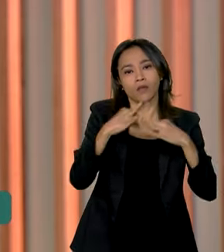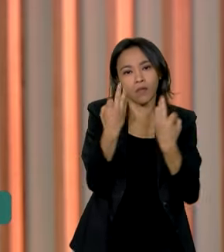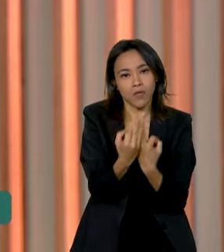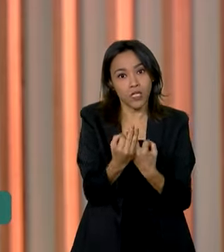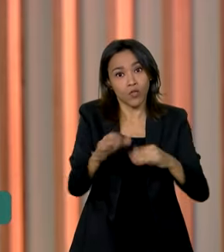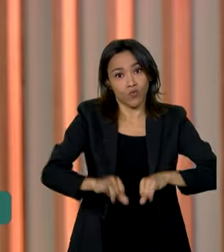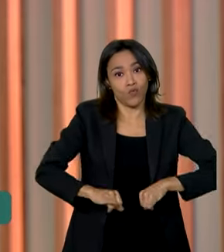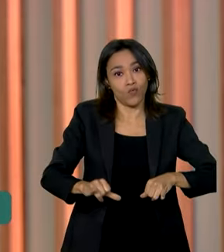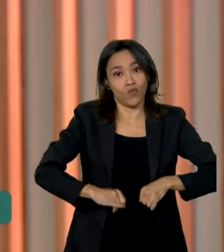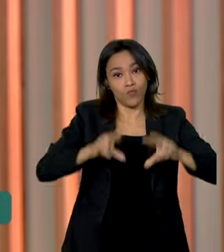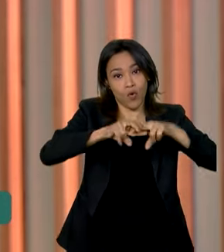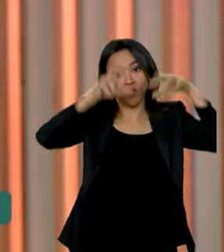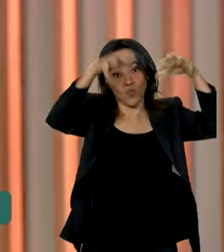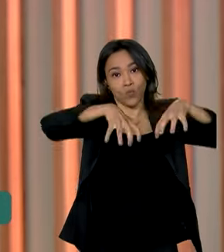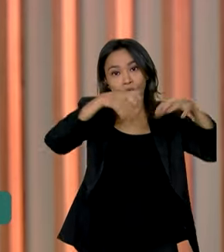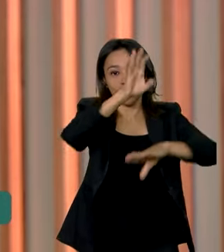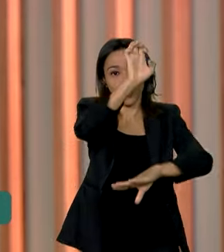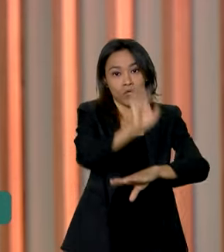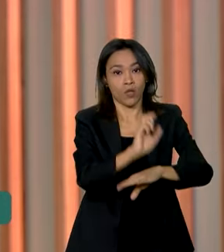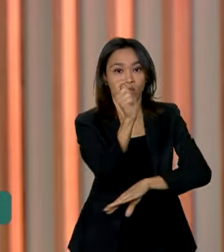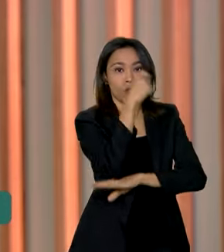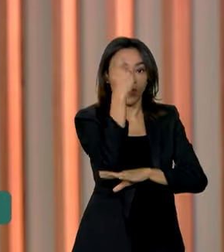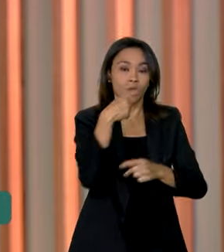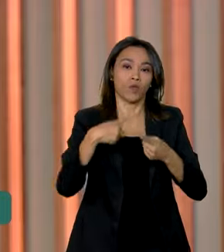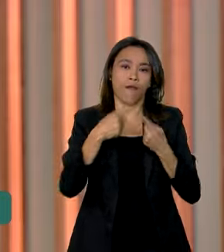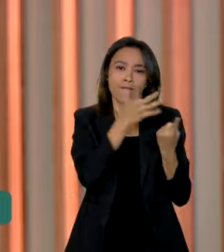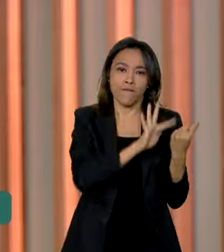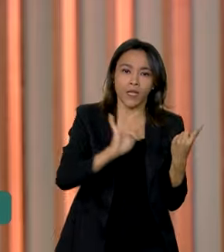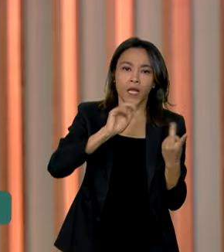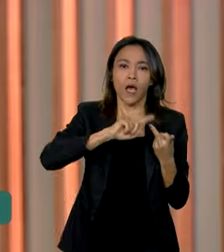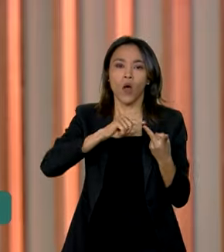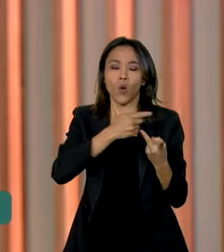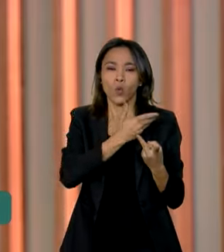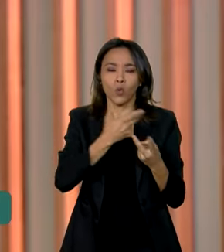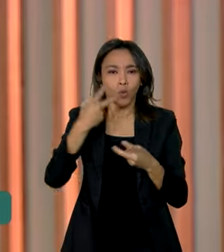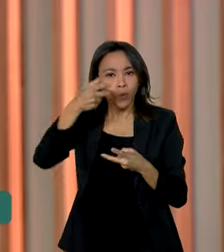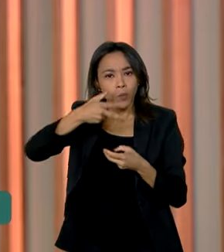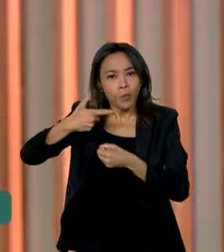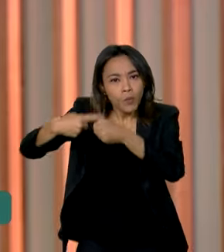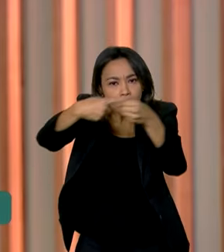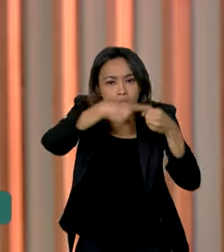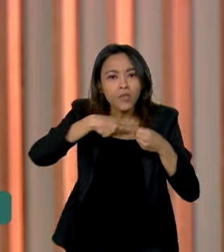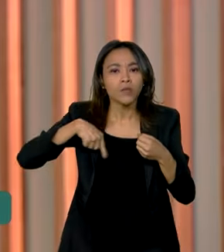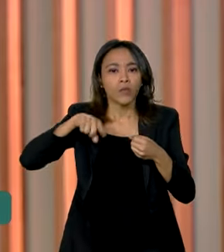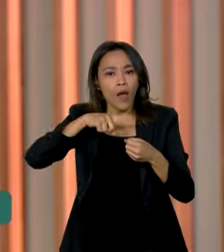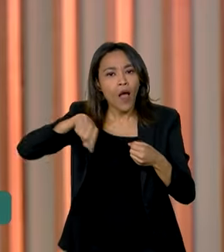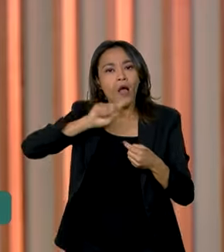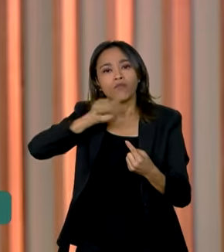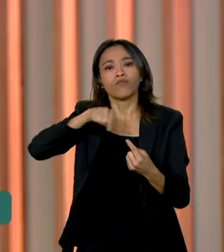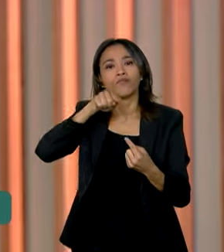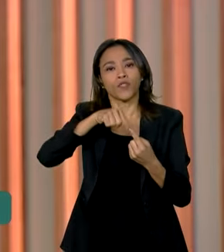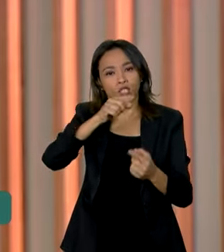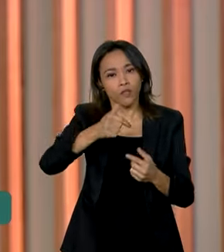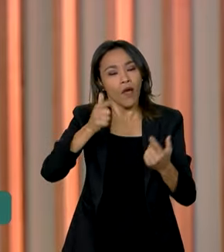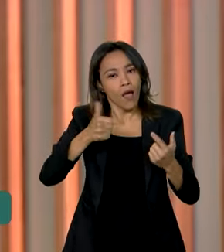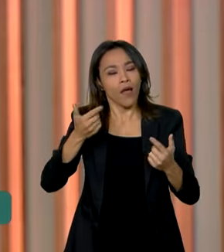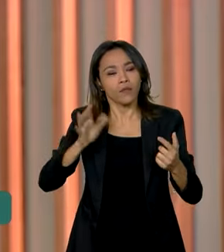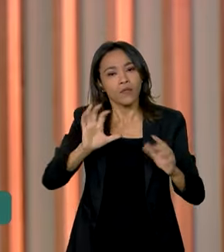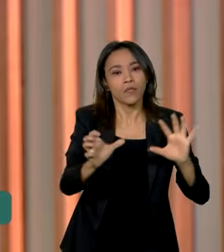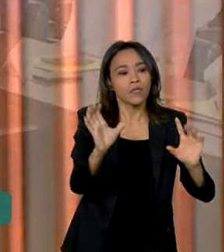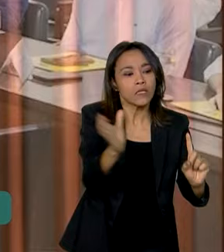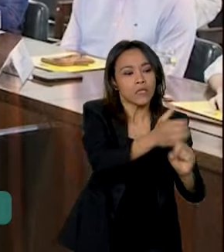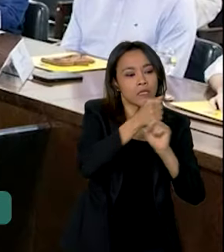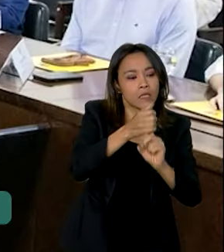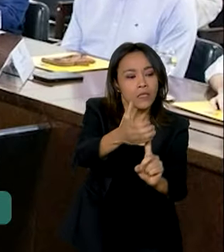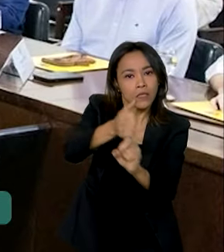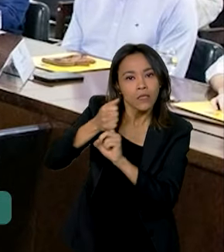Grande do Sul. As ações federais, estaduais e municipais têm como prioridade salvar vidas e resgatar pessoas.